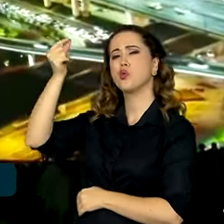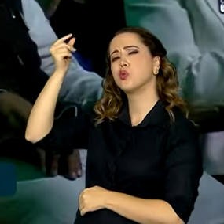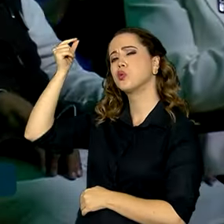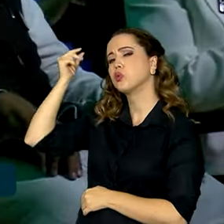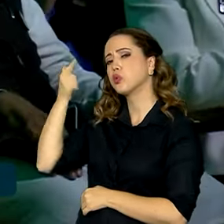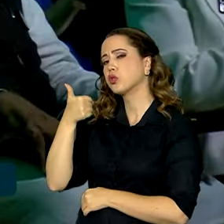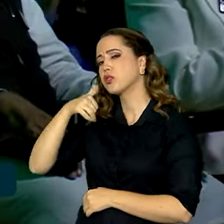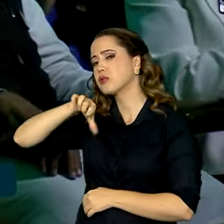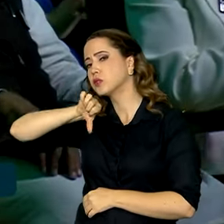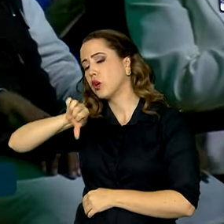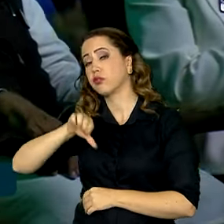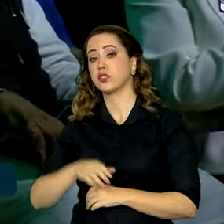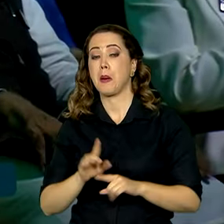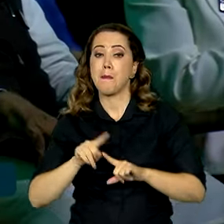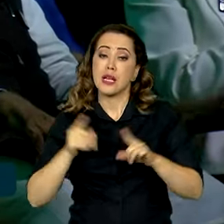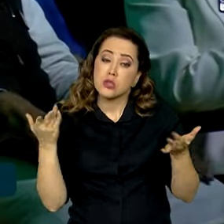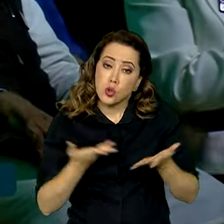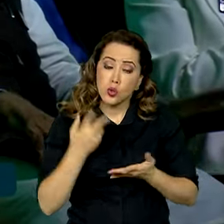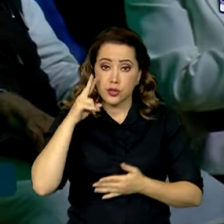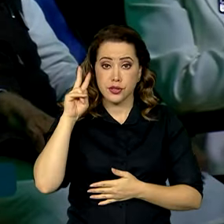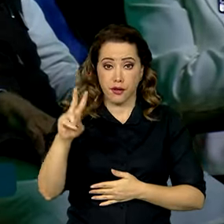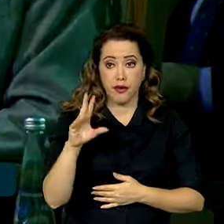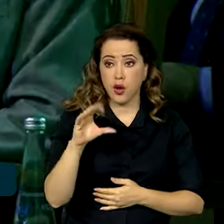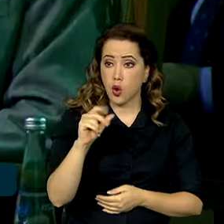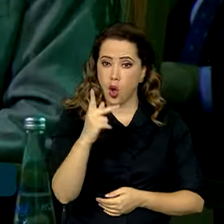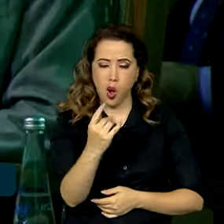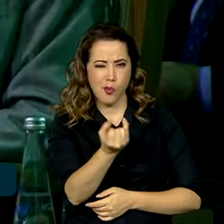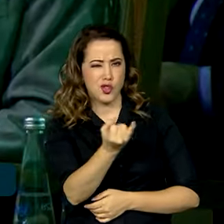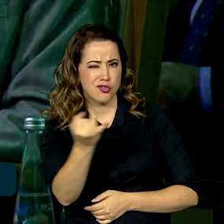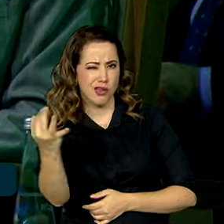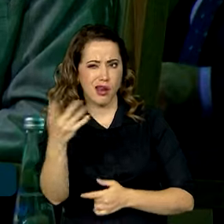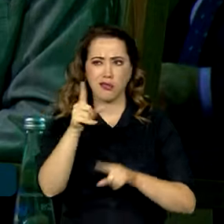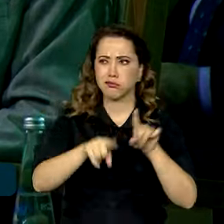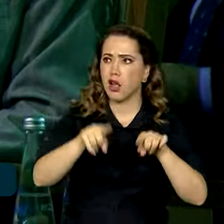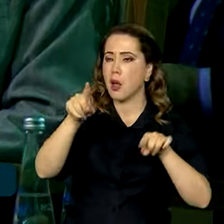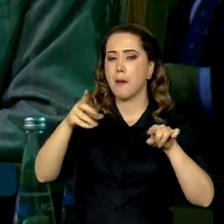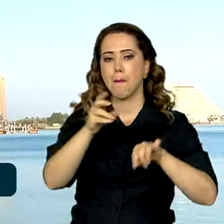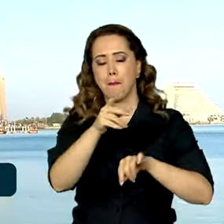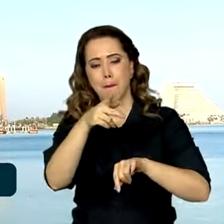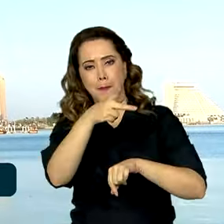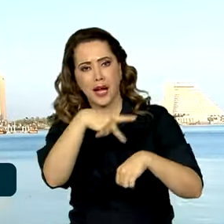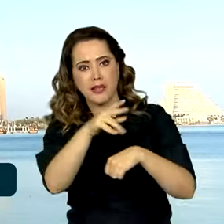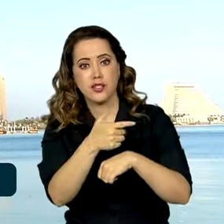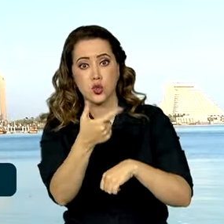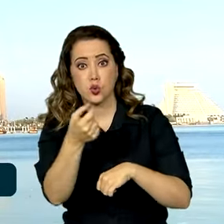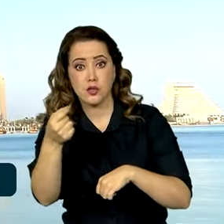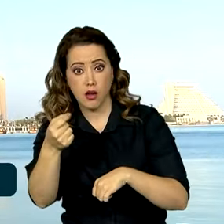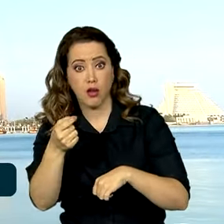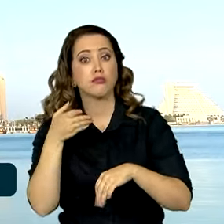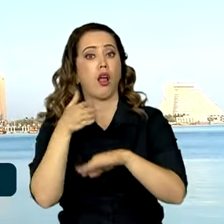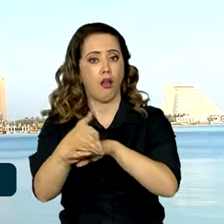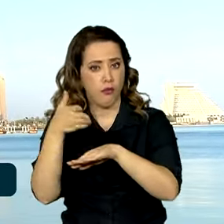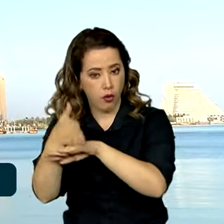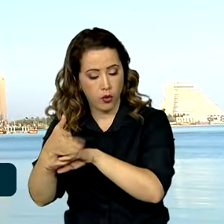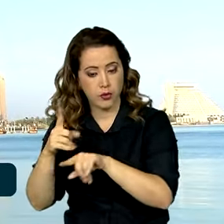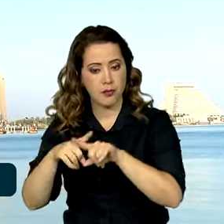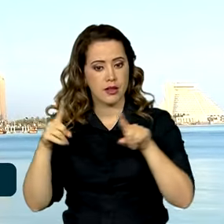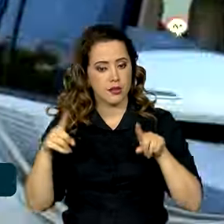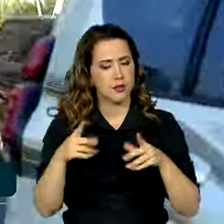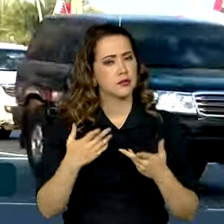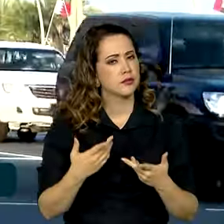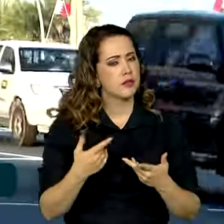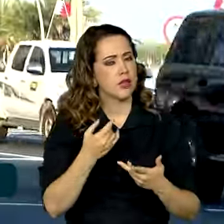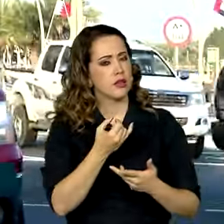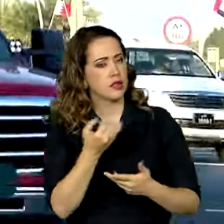E embora essa copa tenha a vibração da diversidade de quase 200 países representados, as cerca de 84 mil pessoas